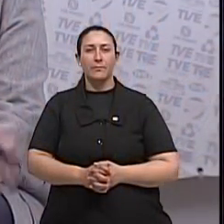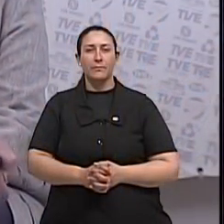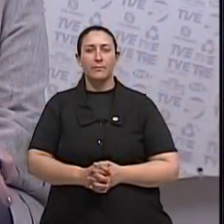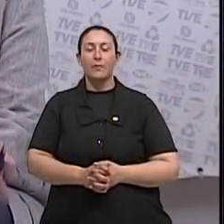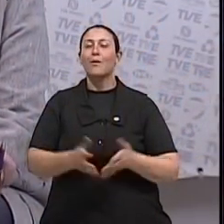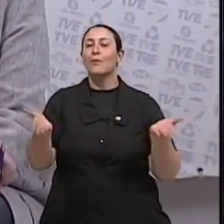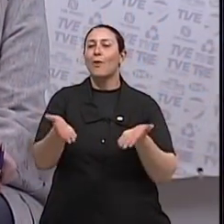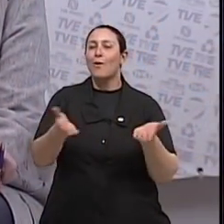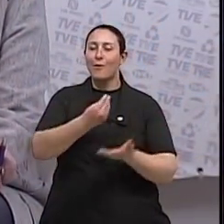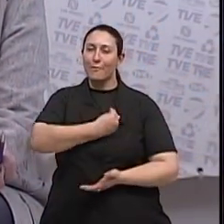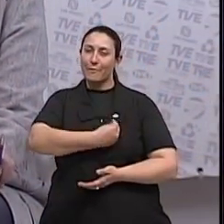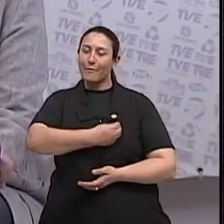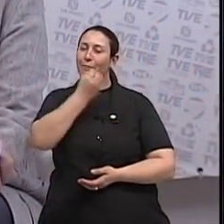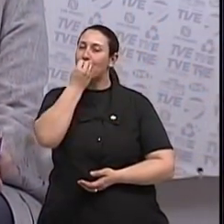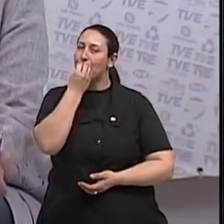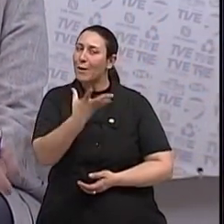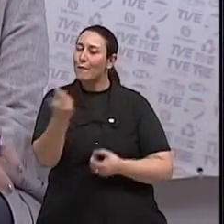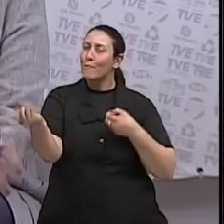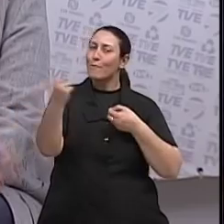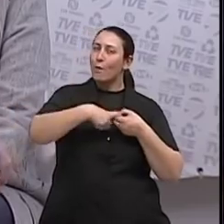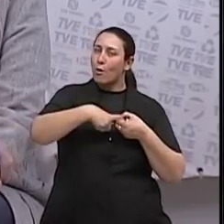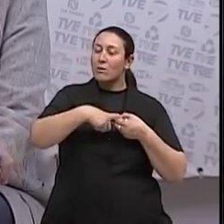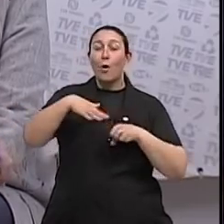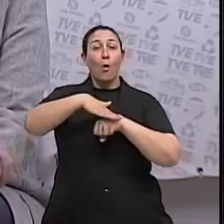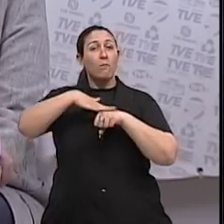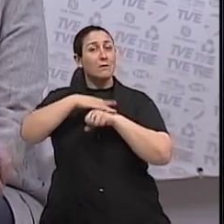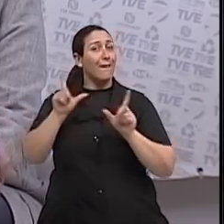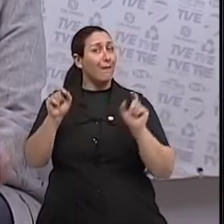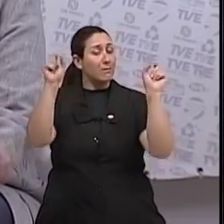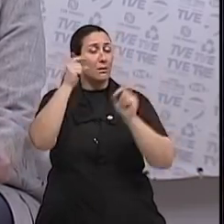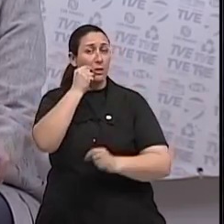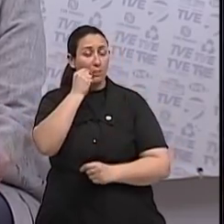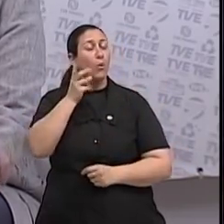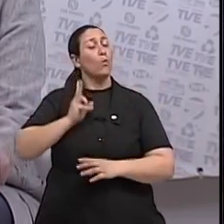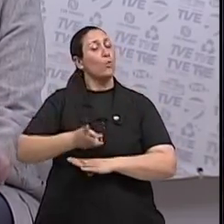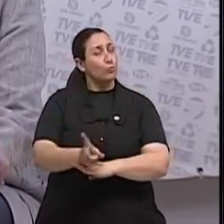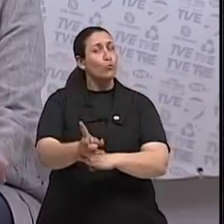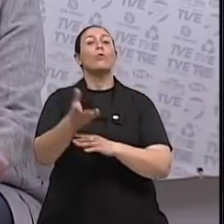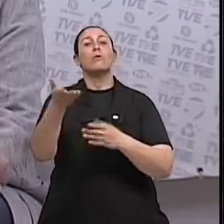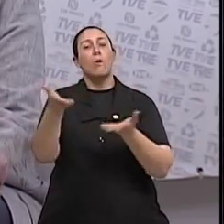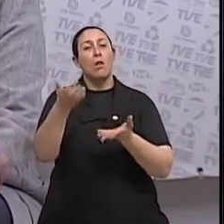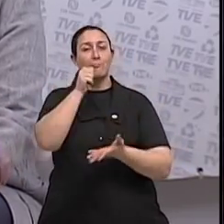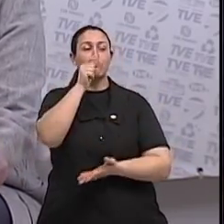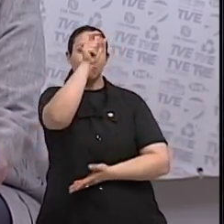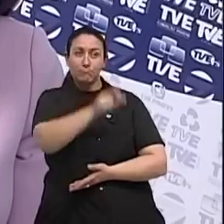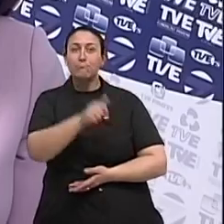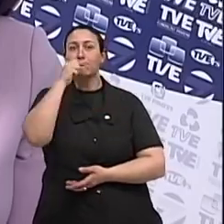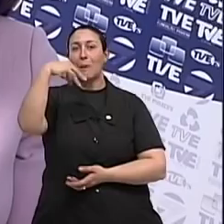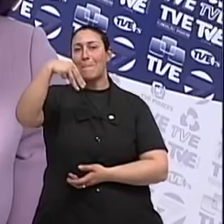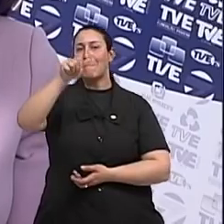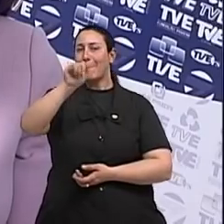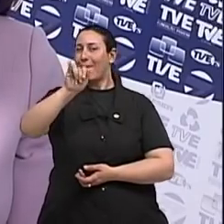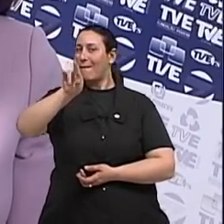O nosso Viva Bem está de volta. A nossa conversa sobre câncer de mama continua com a médica mastologista Mayra